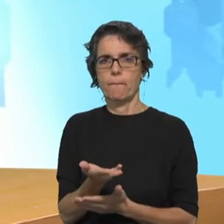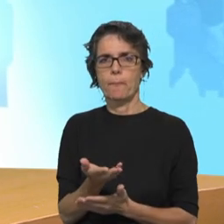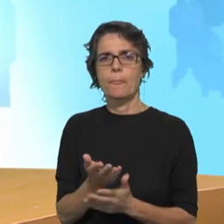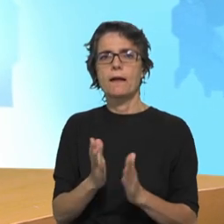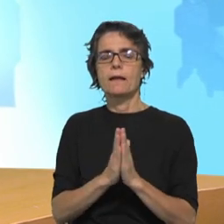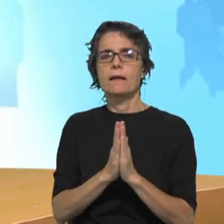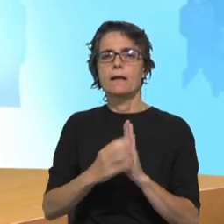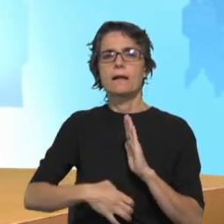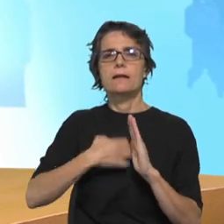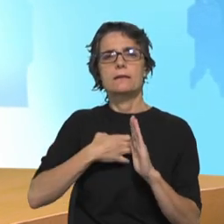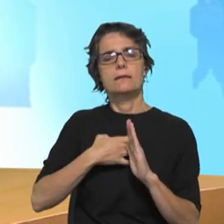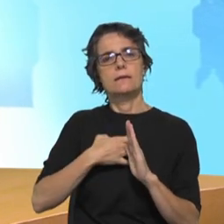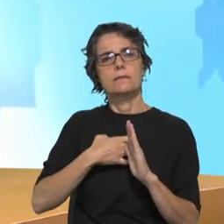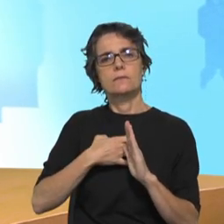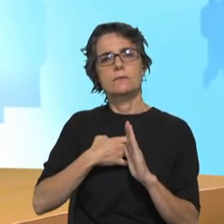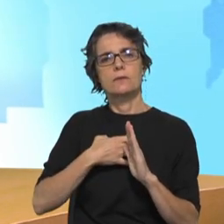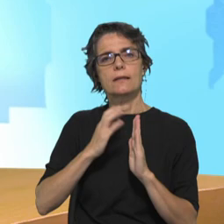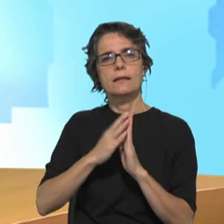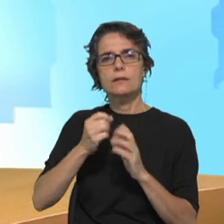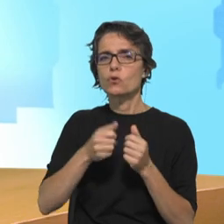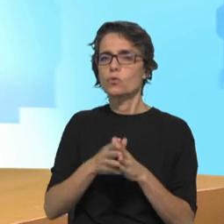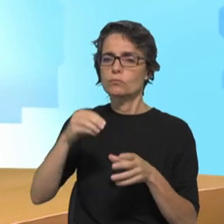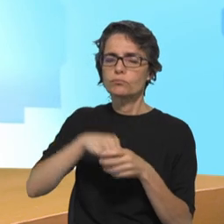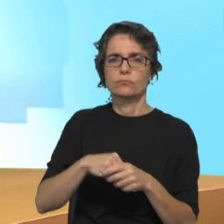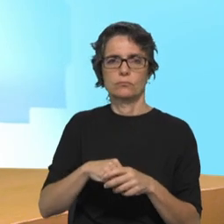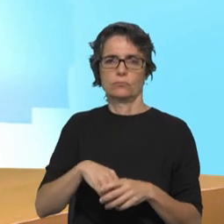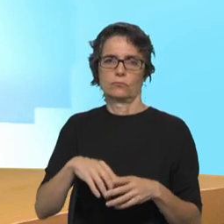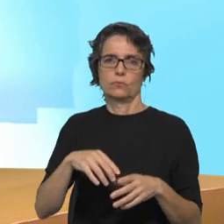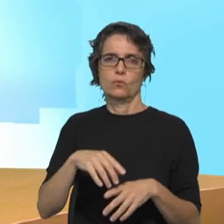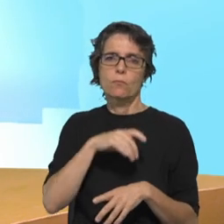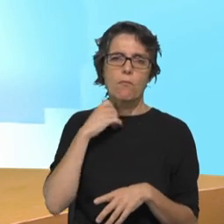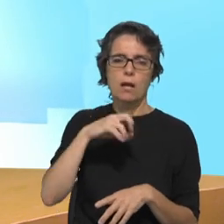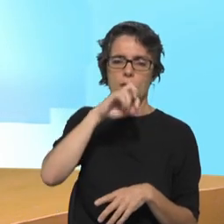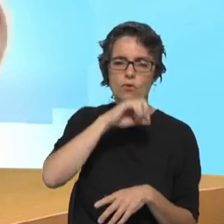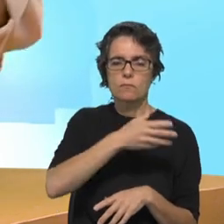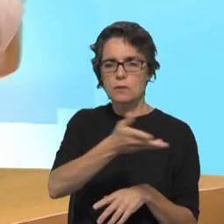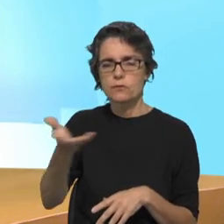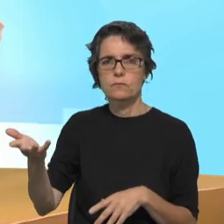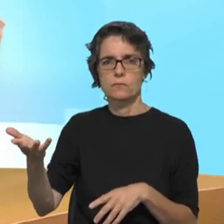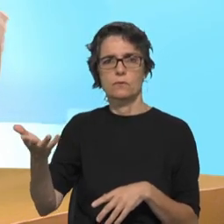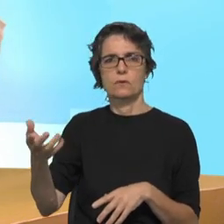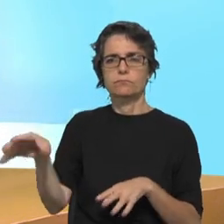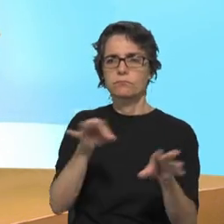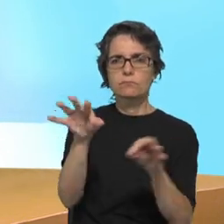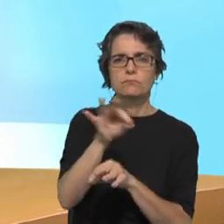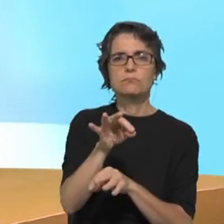santo de Deus, onde os ministros ordenados, onde os bispos têm uma missão muito específica de